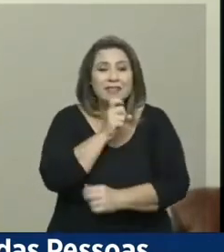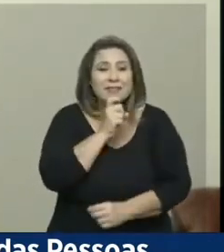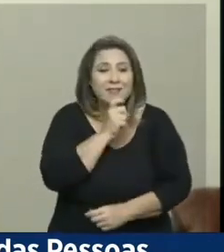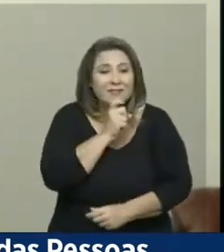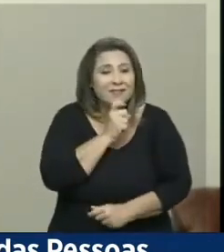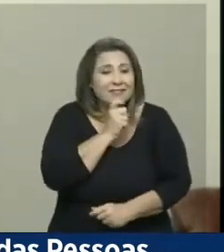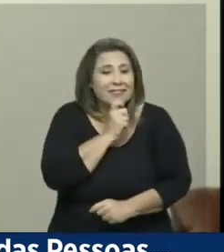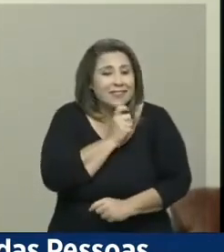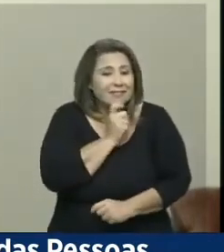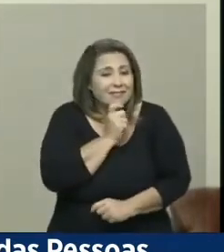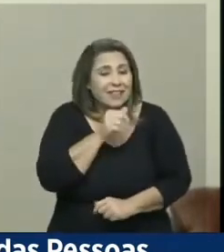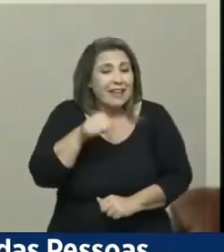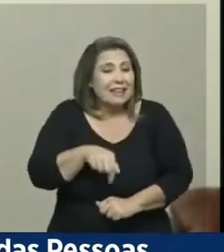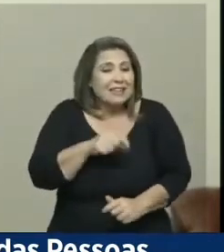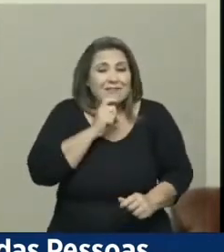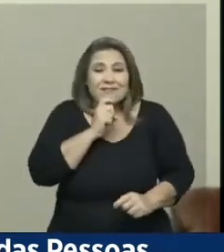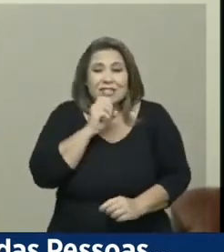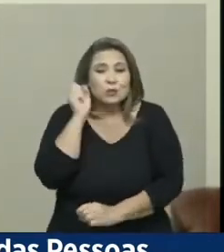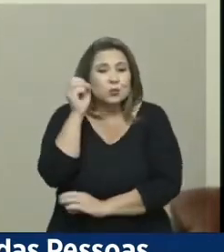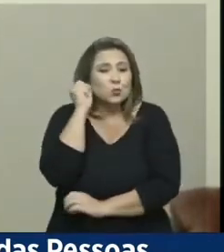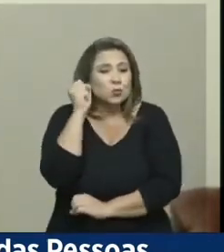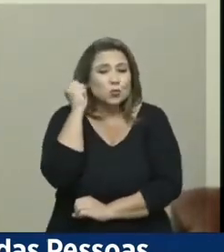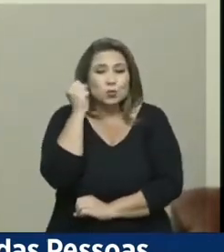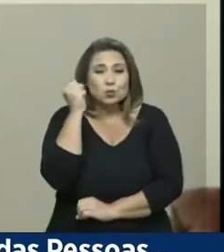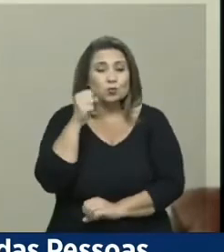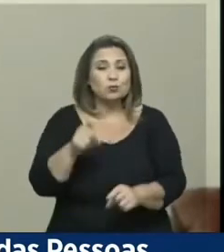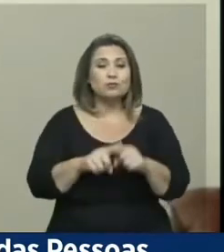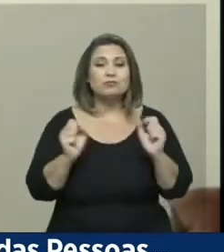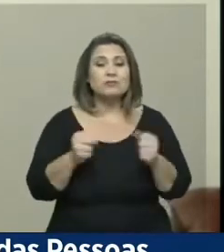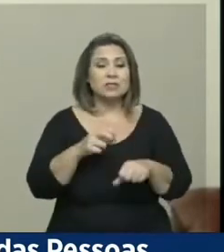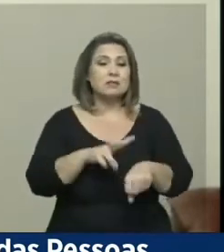de cor verde, nesse momento.